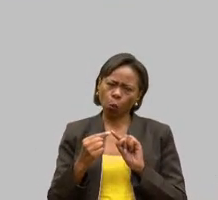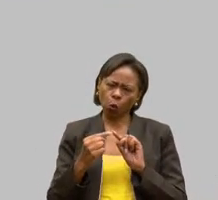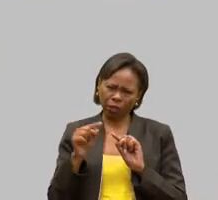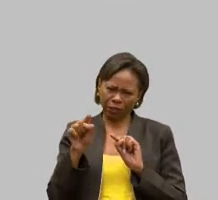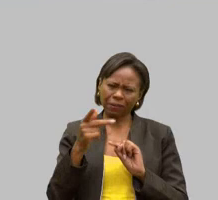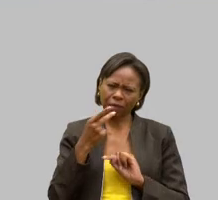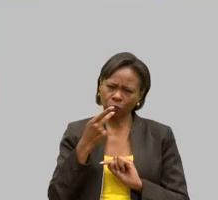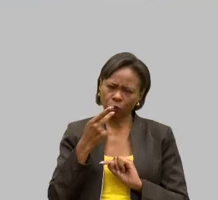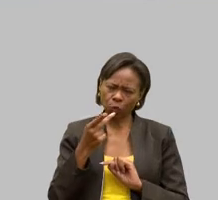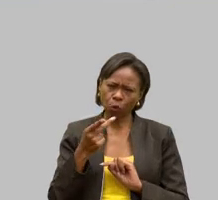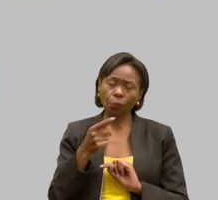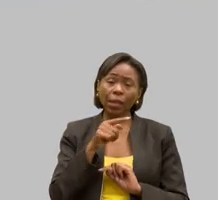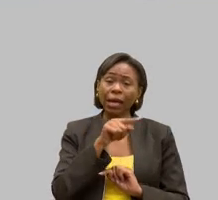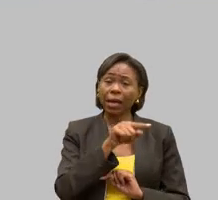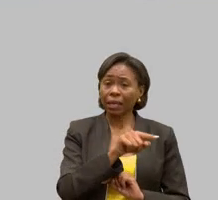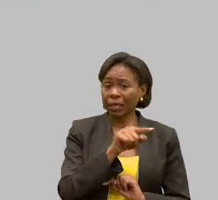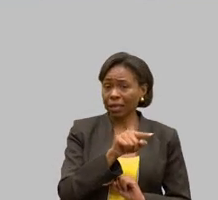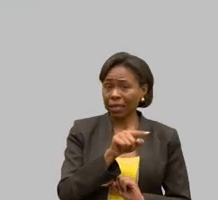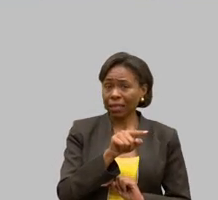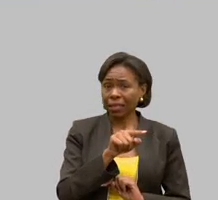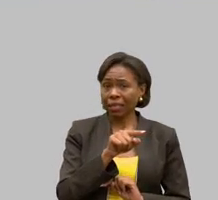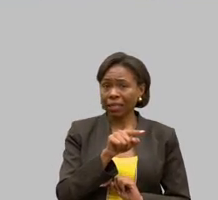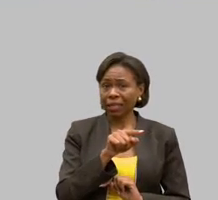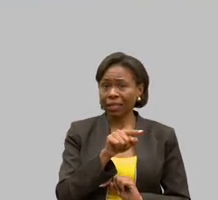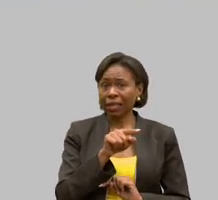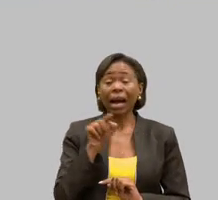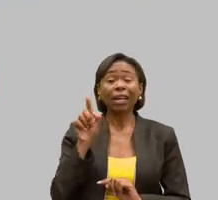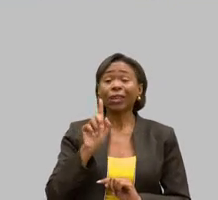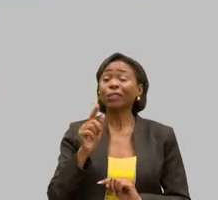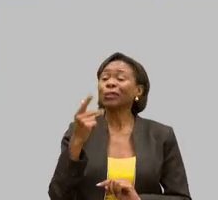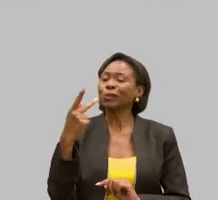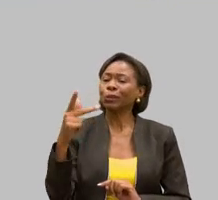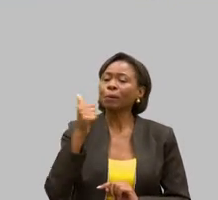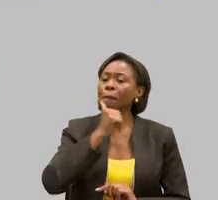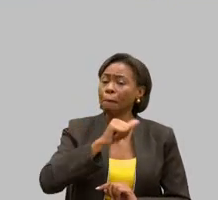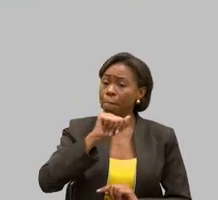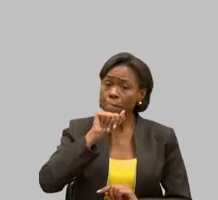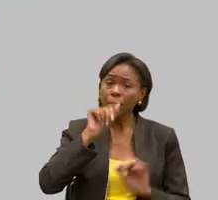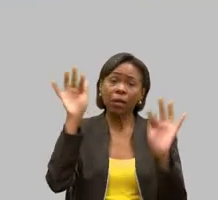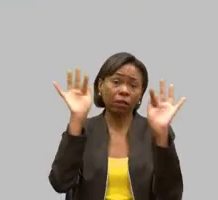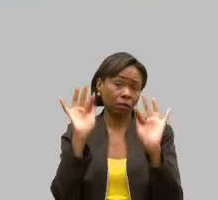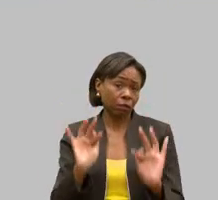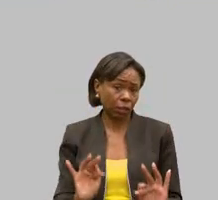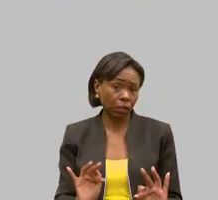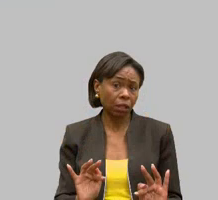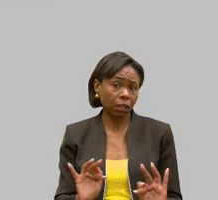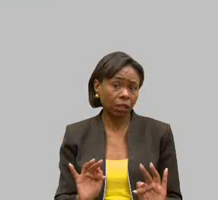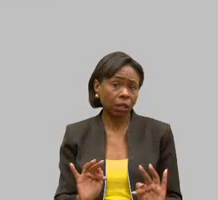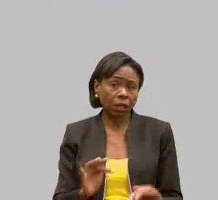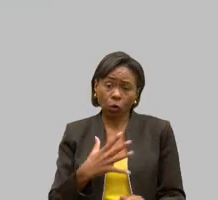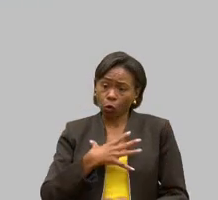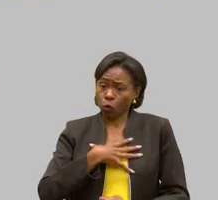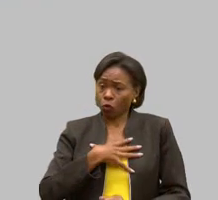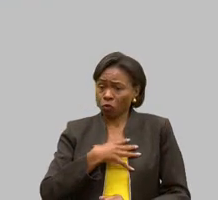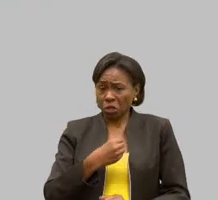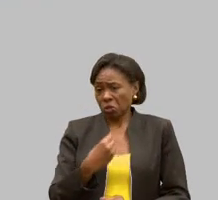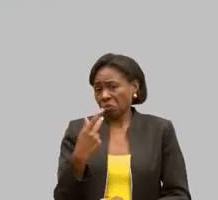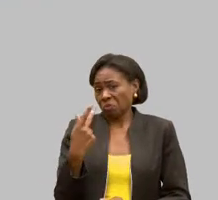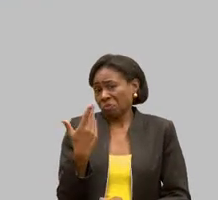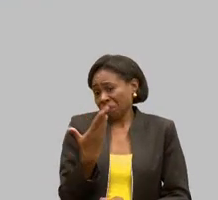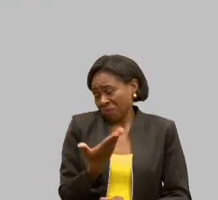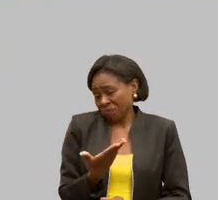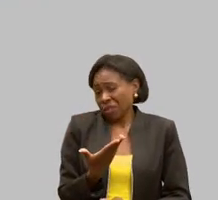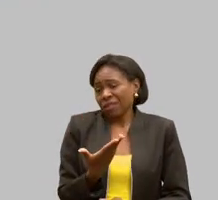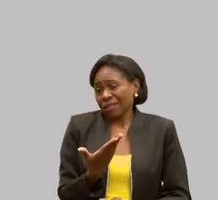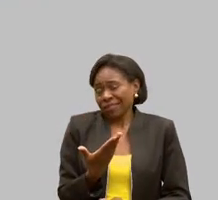dona Terezinha foi muito feliz. Ela teve um filho com deficiência, o filho entrou em uma PAI, ele cresceu,